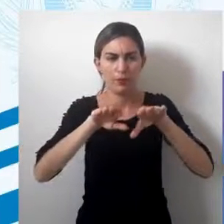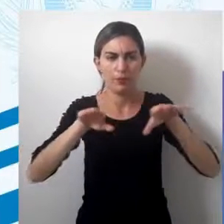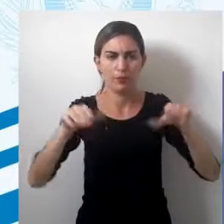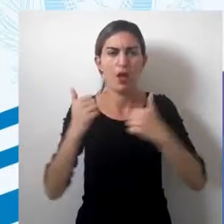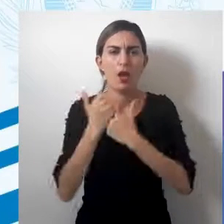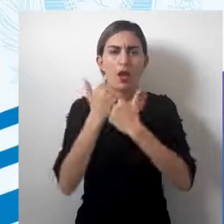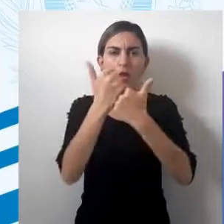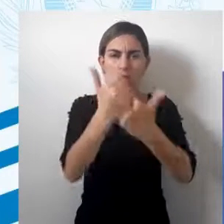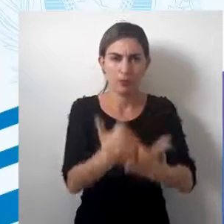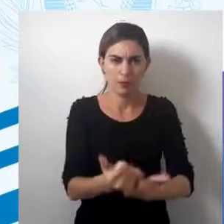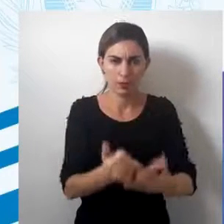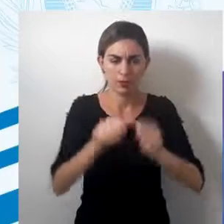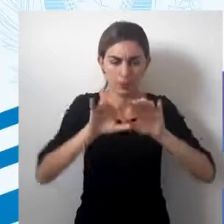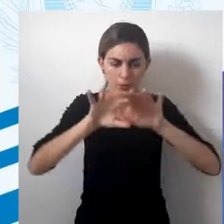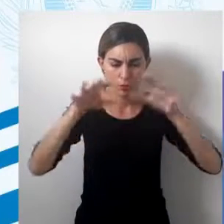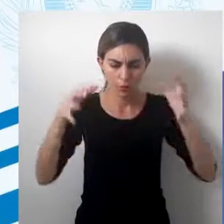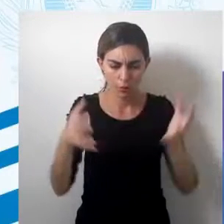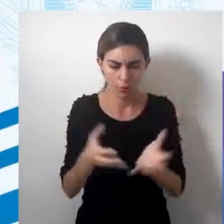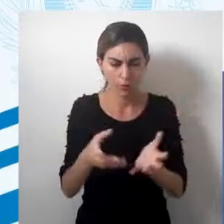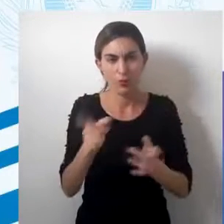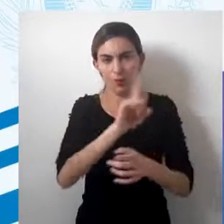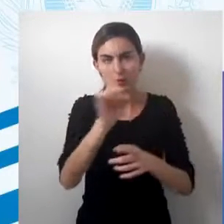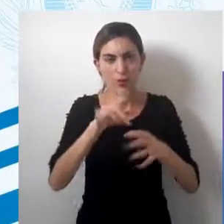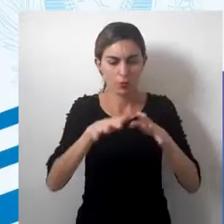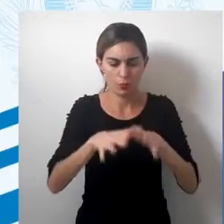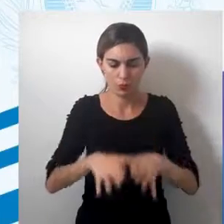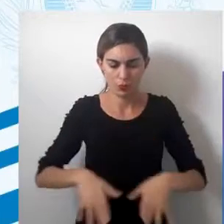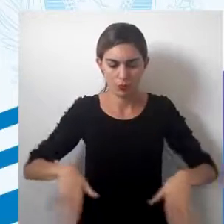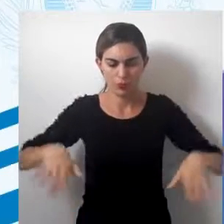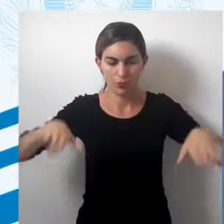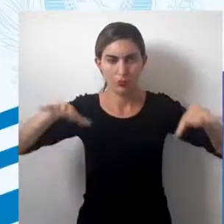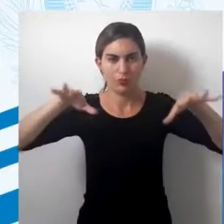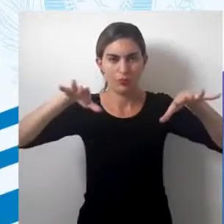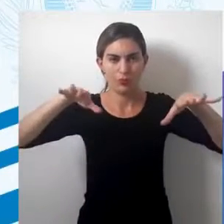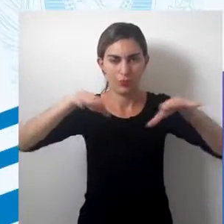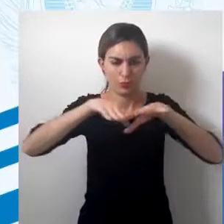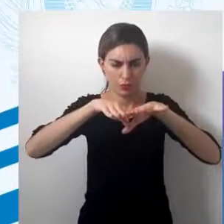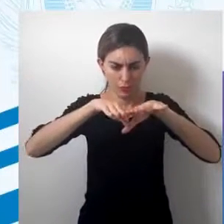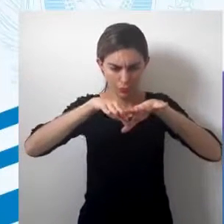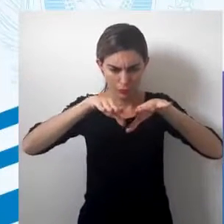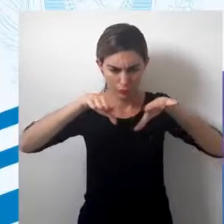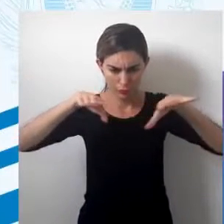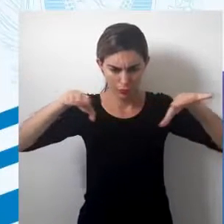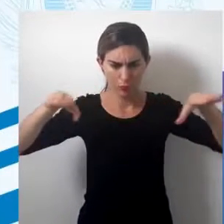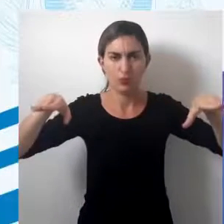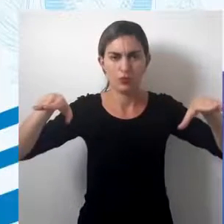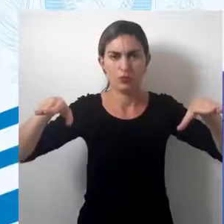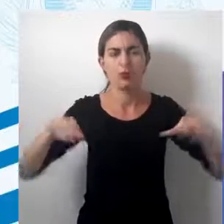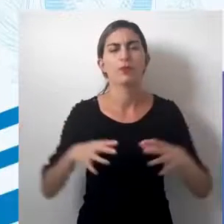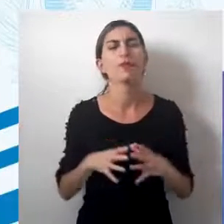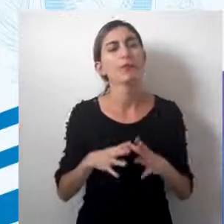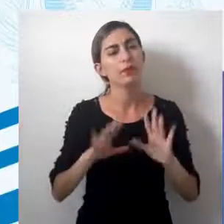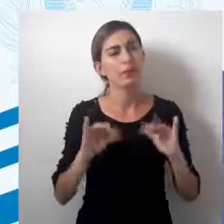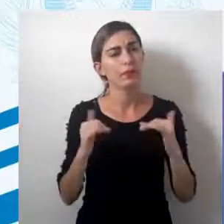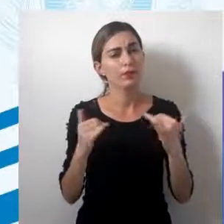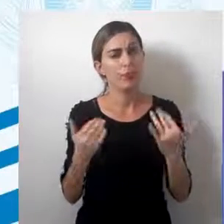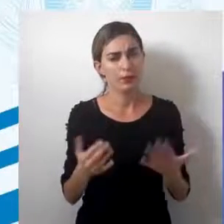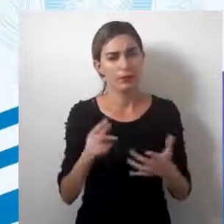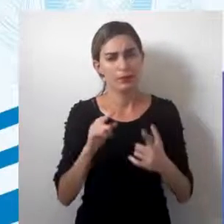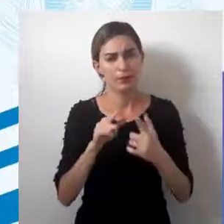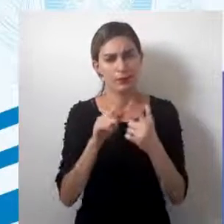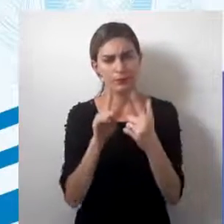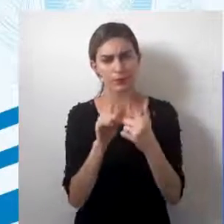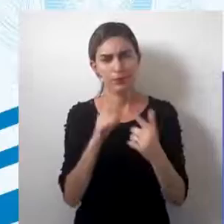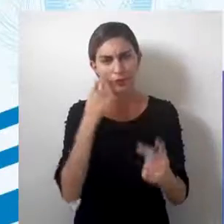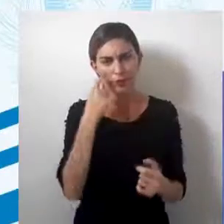forma de representar essa superfície em um plano, essa superfície curva em um plano. Então, de